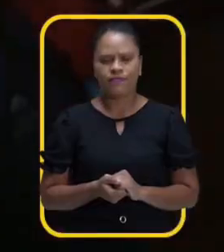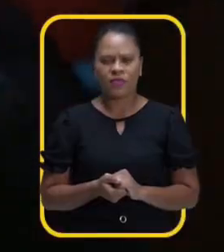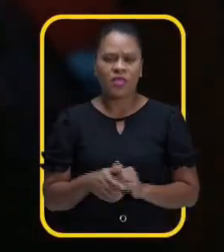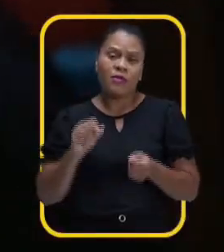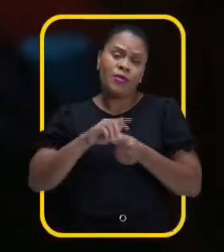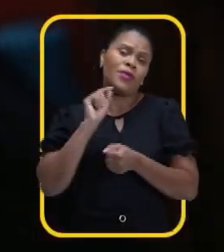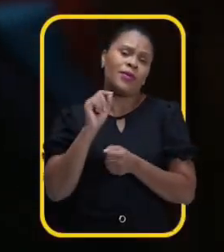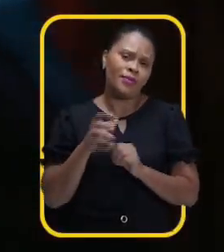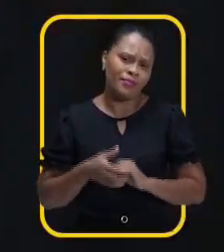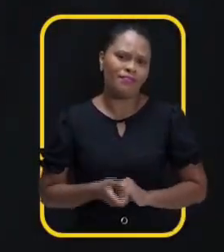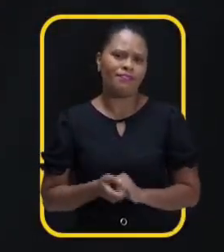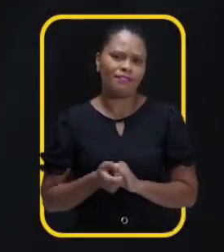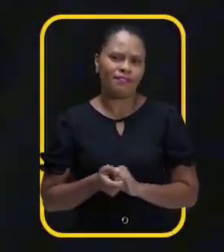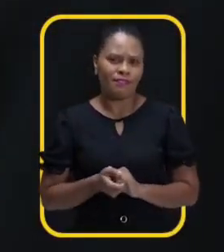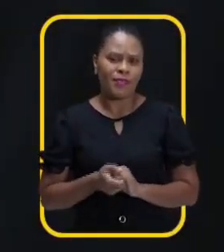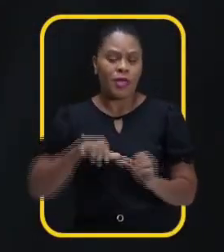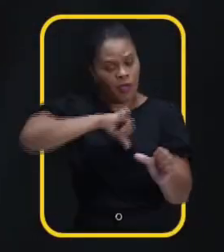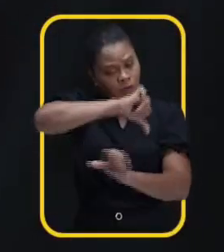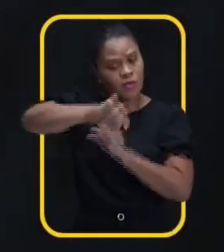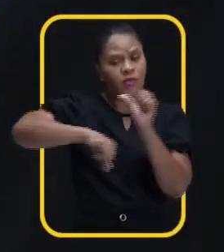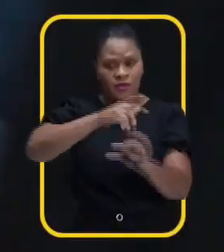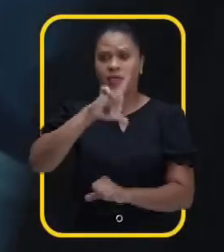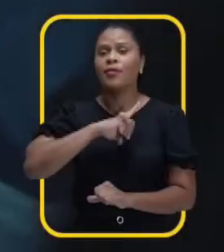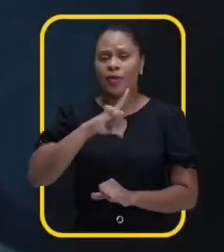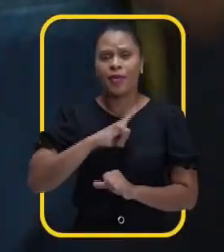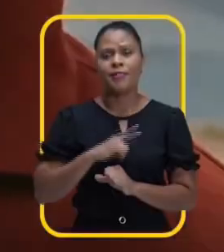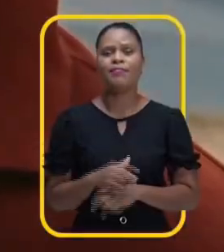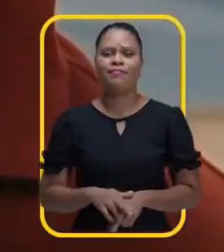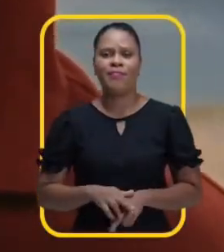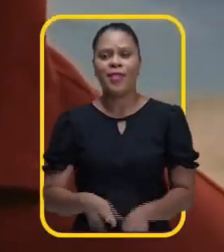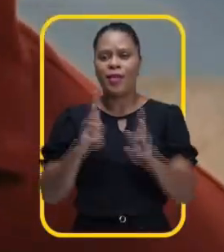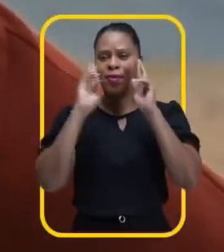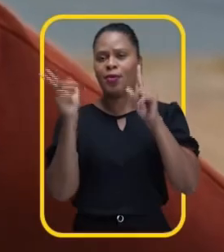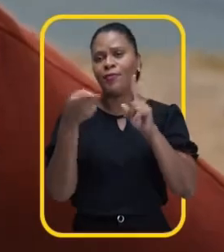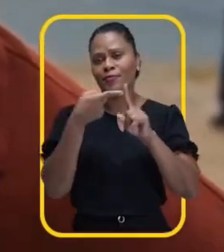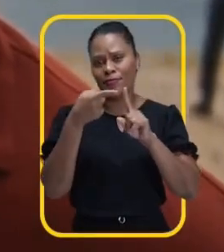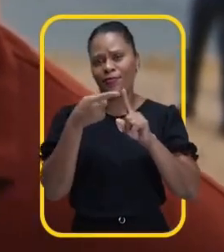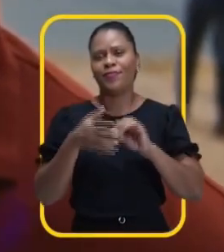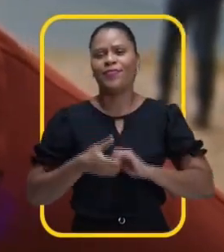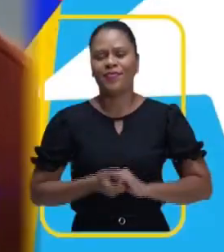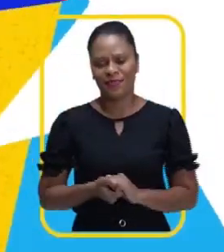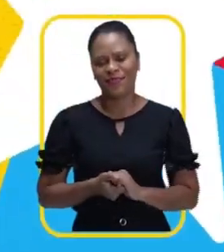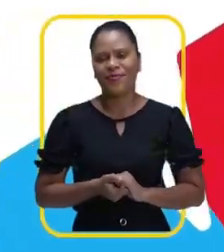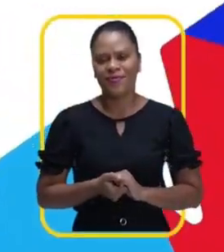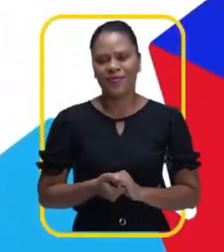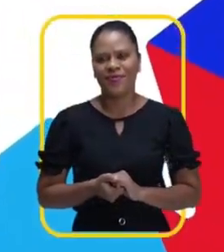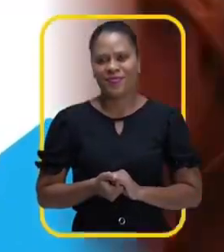Vai fazer o quê, né? A mudança está na ponta do dedo.